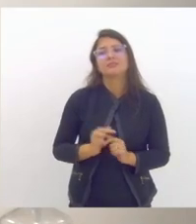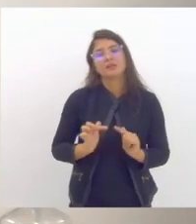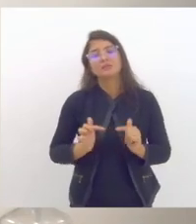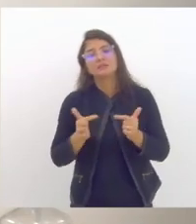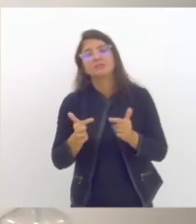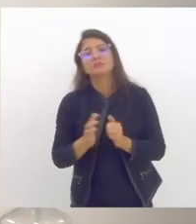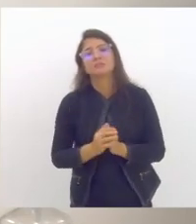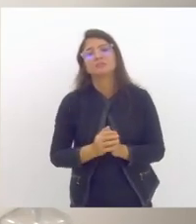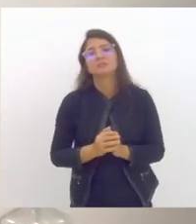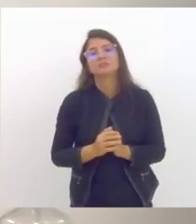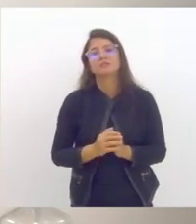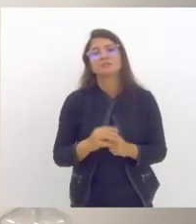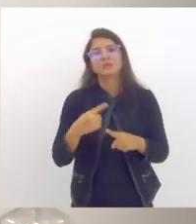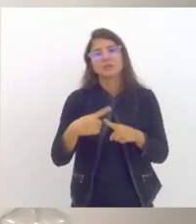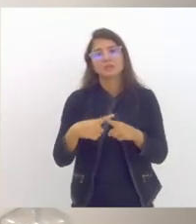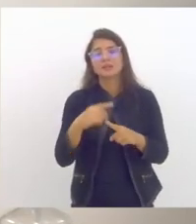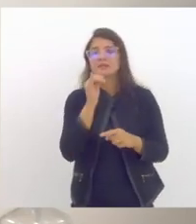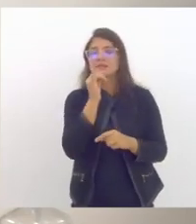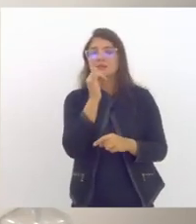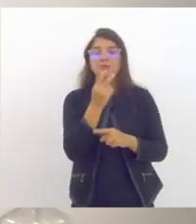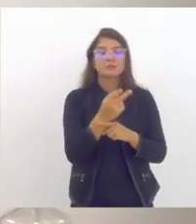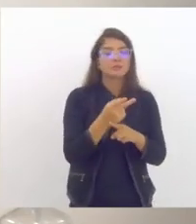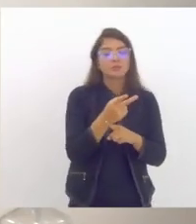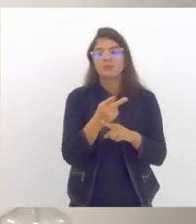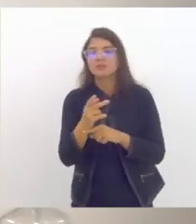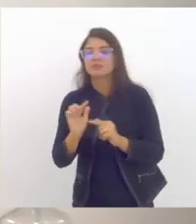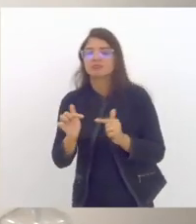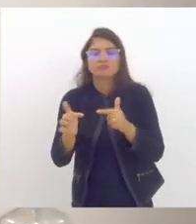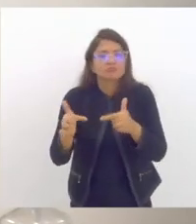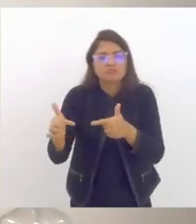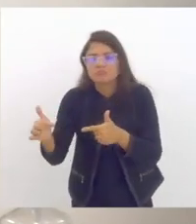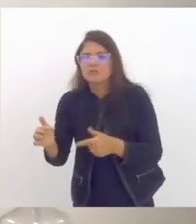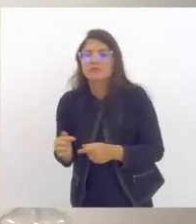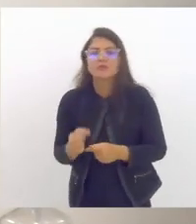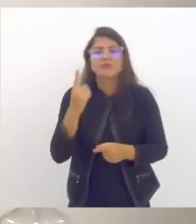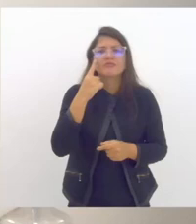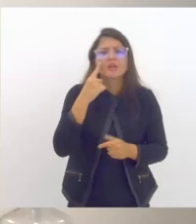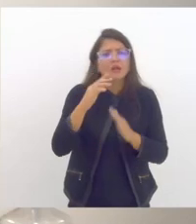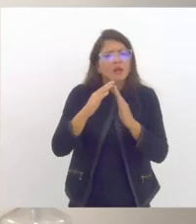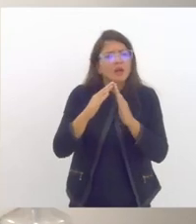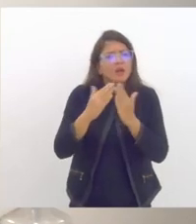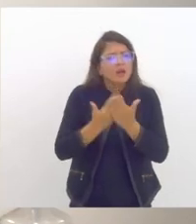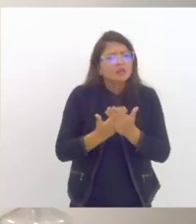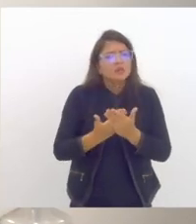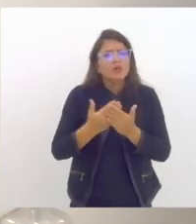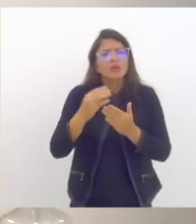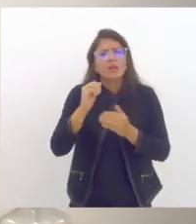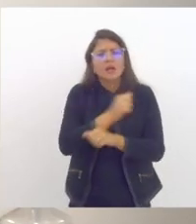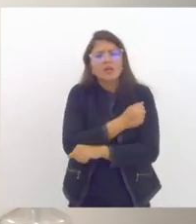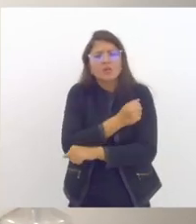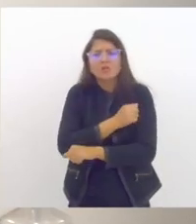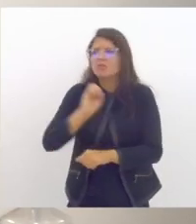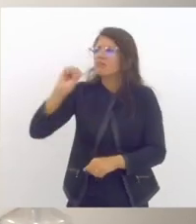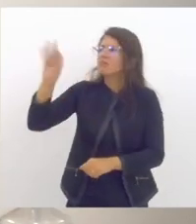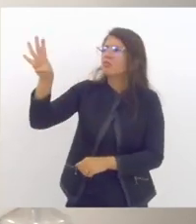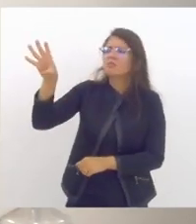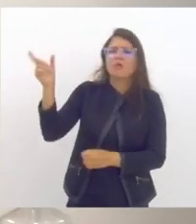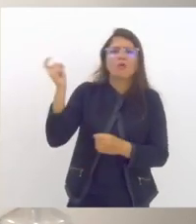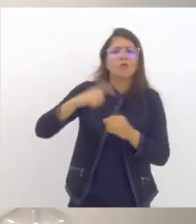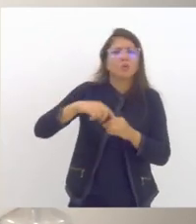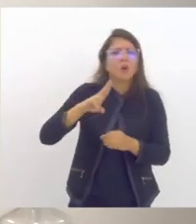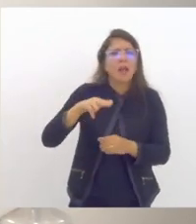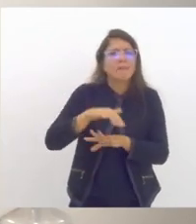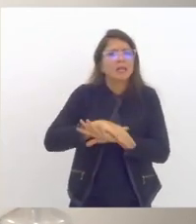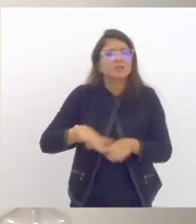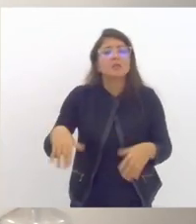no próprio processo de busca ativa se vê que muitas vezes a evasão está vinculada a esses problemas de saúde mental a